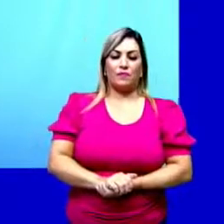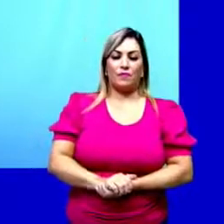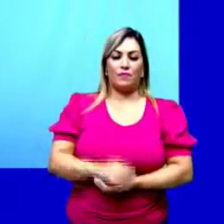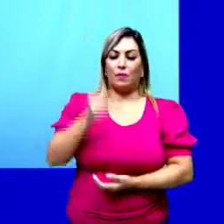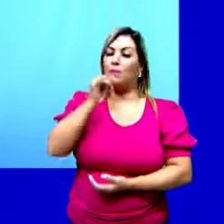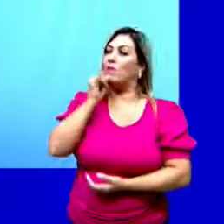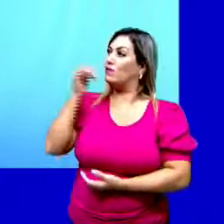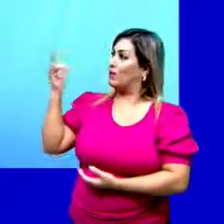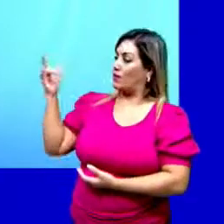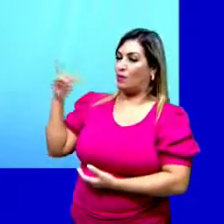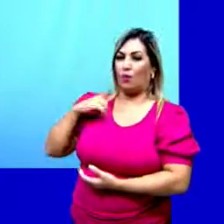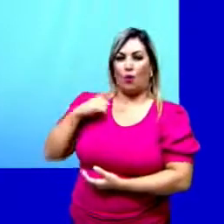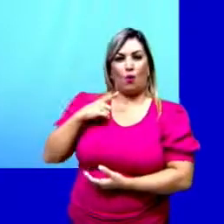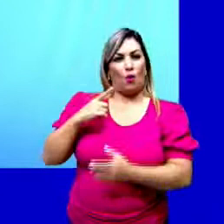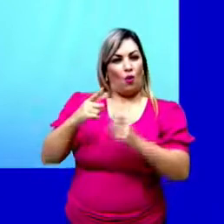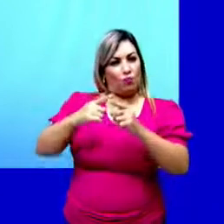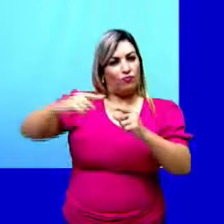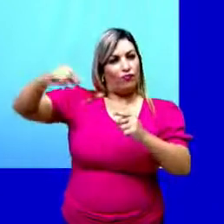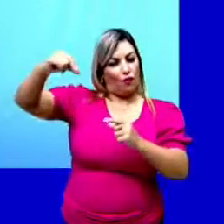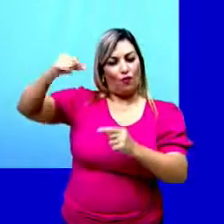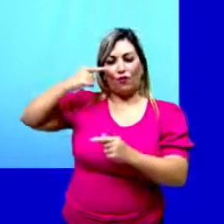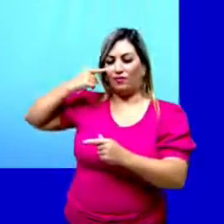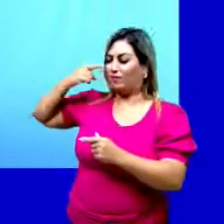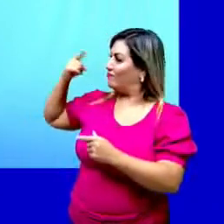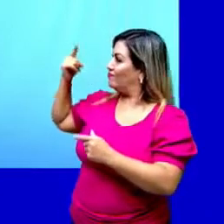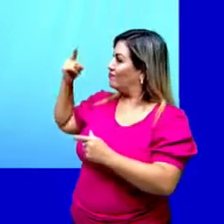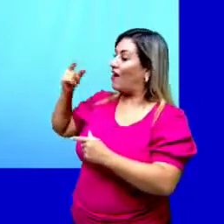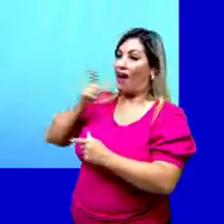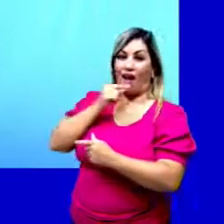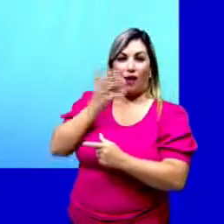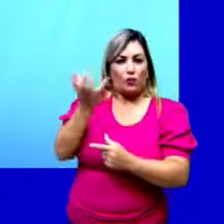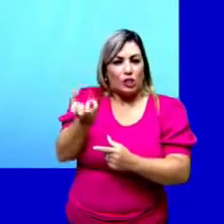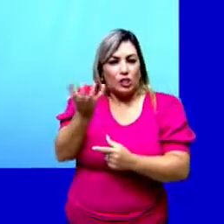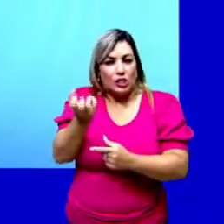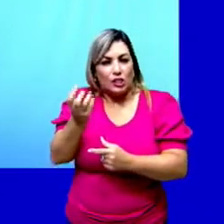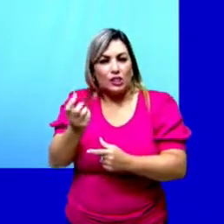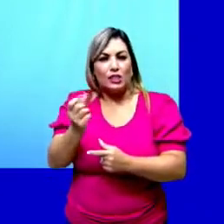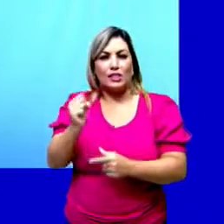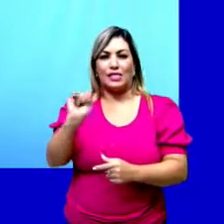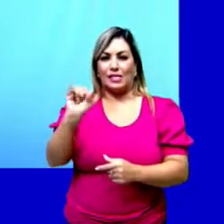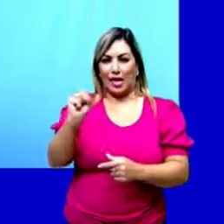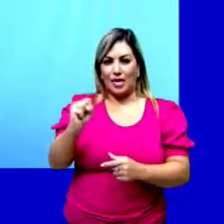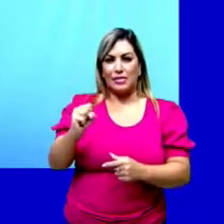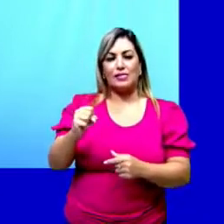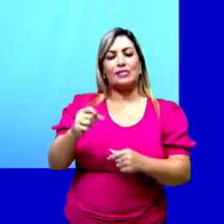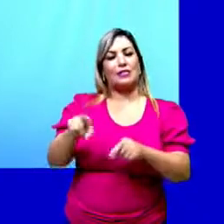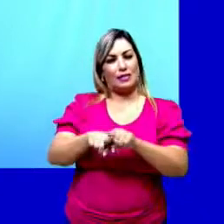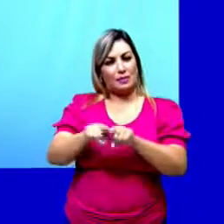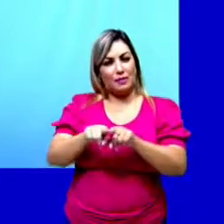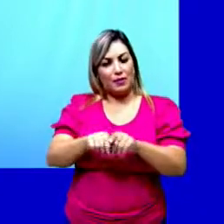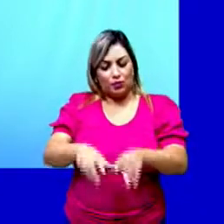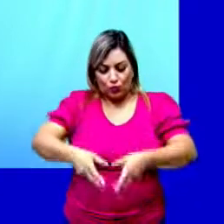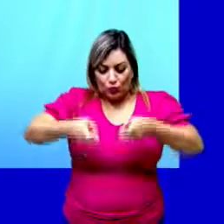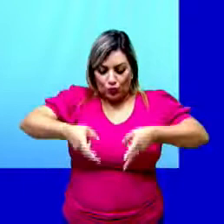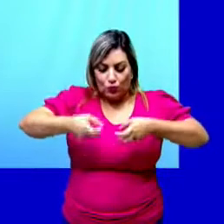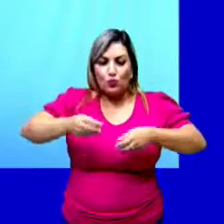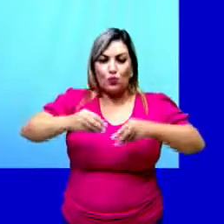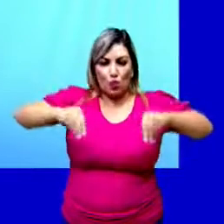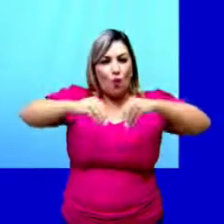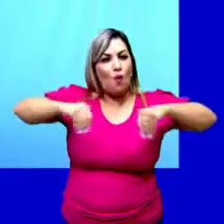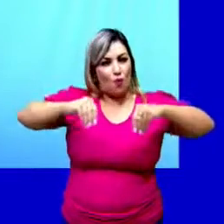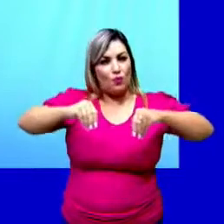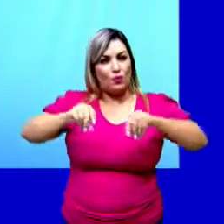órgãos para fixação e absorção de água e sais minerais, que agora são absorvidos do solo, por exemplo.